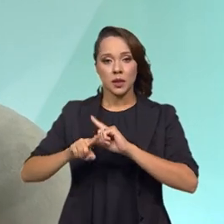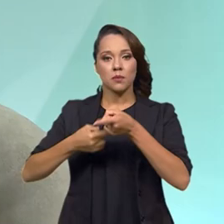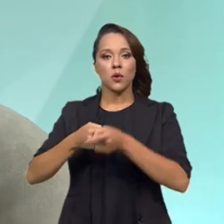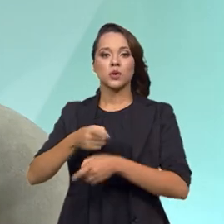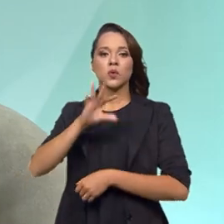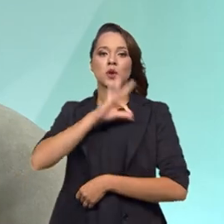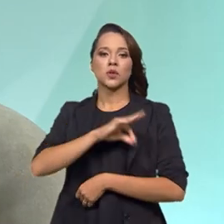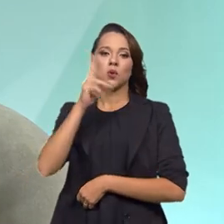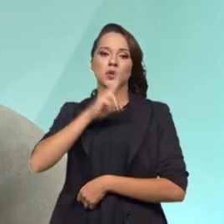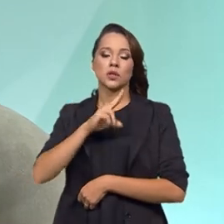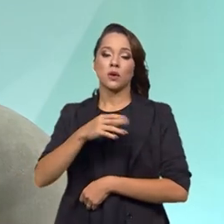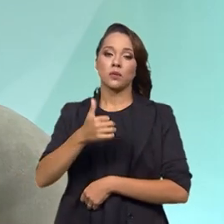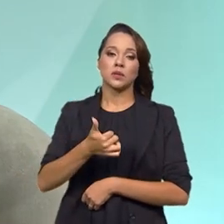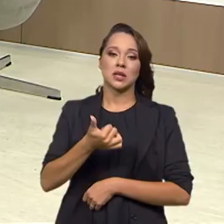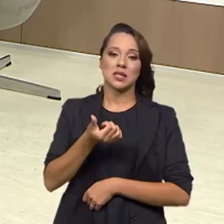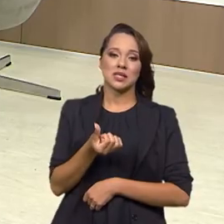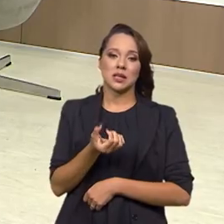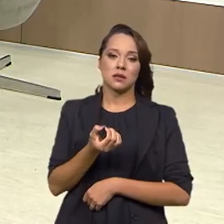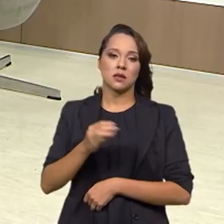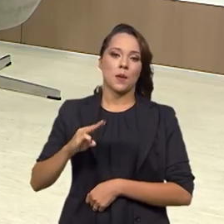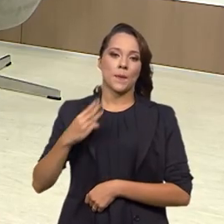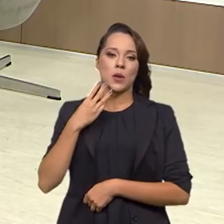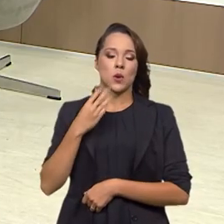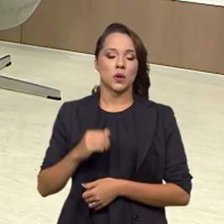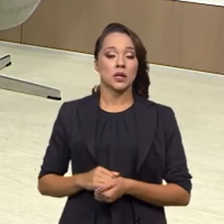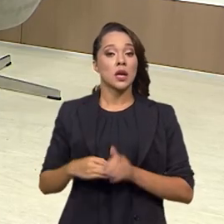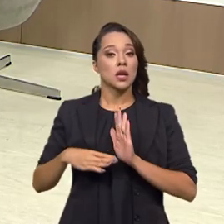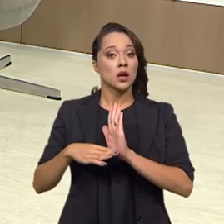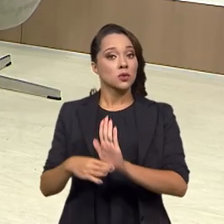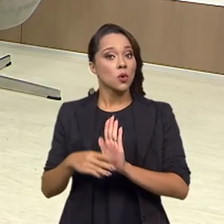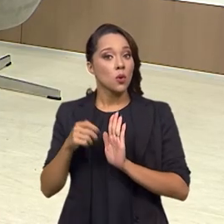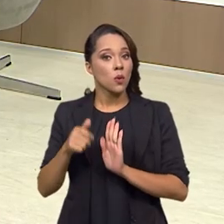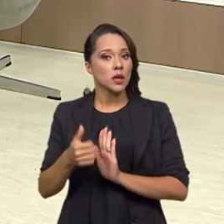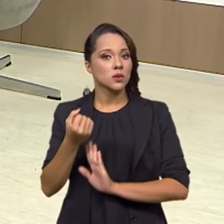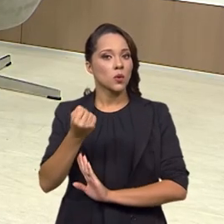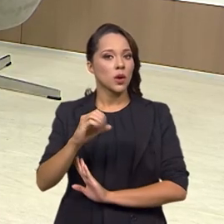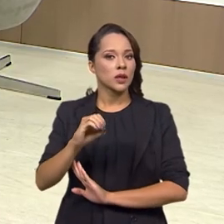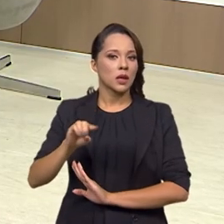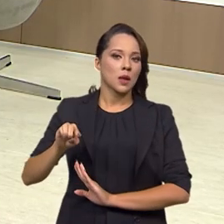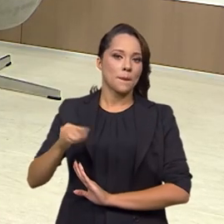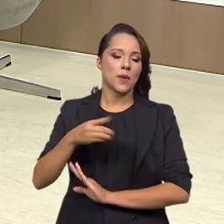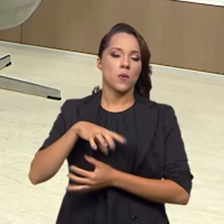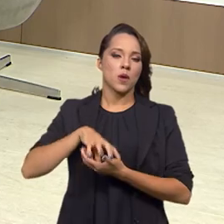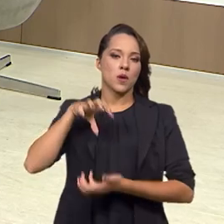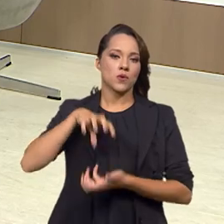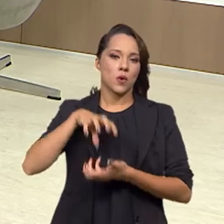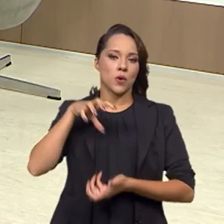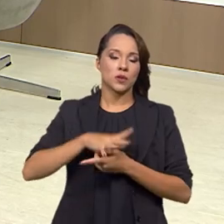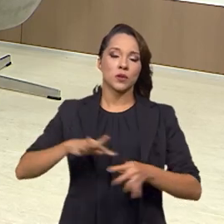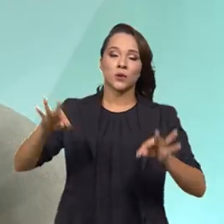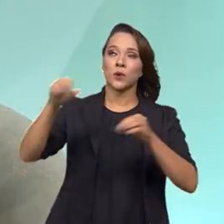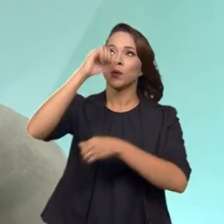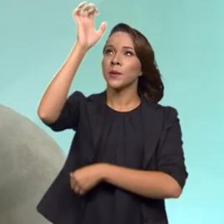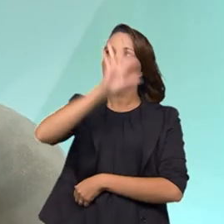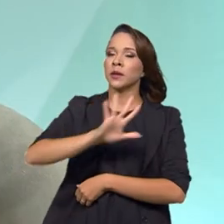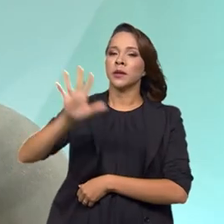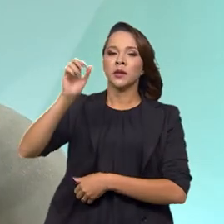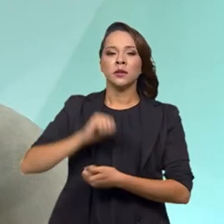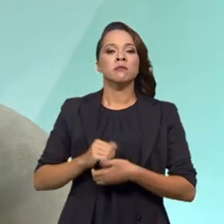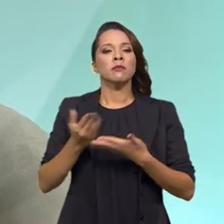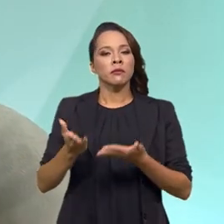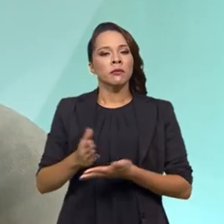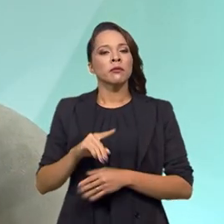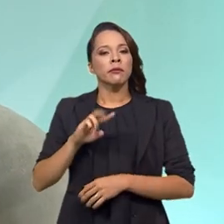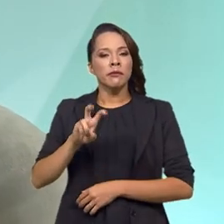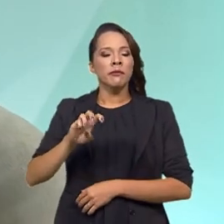auxílio emergencial com 160 milhões, que atendeu quase 80 mil idosos em todo o país. E nos 5